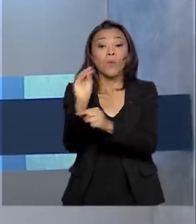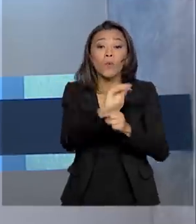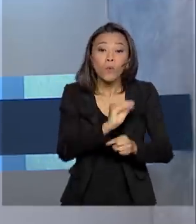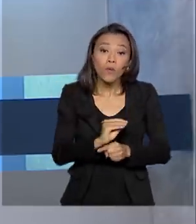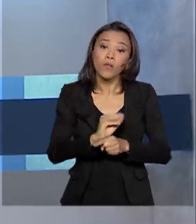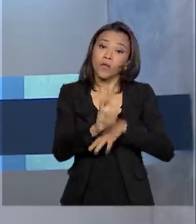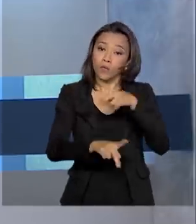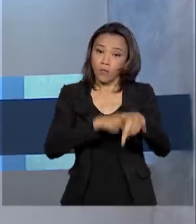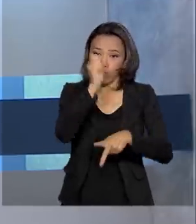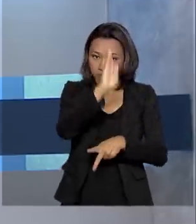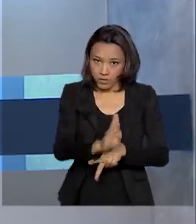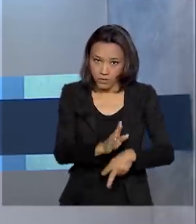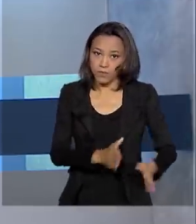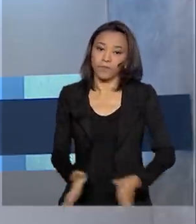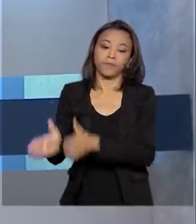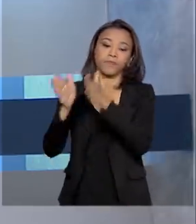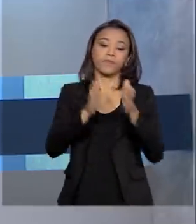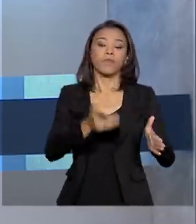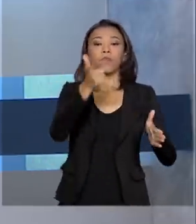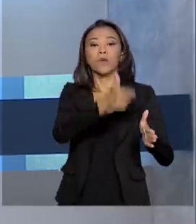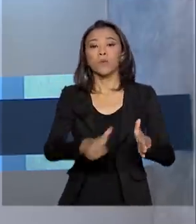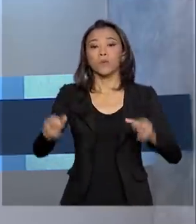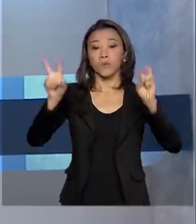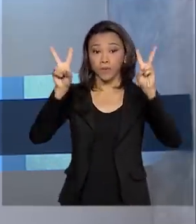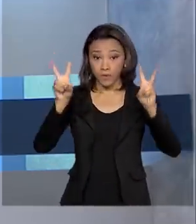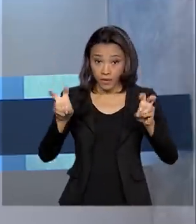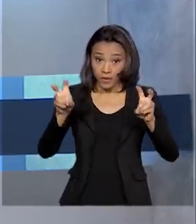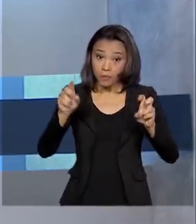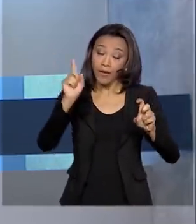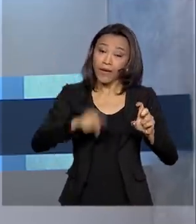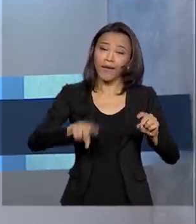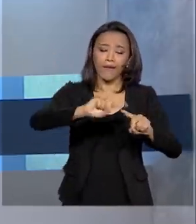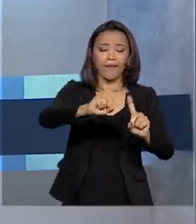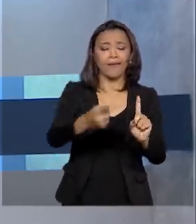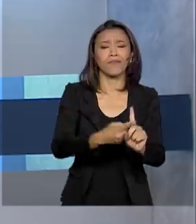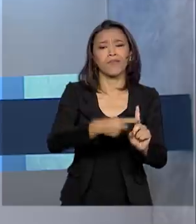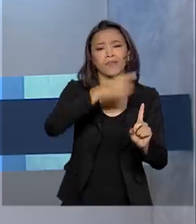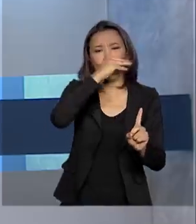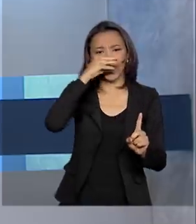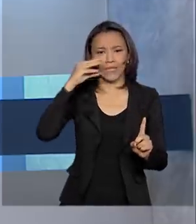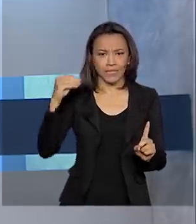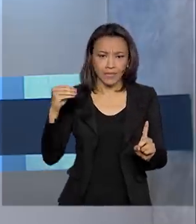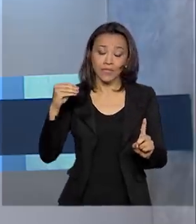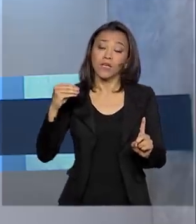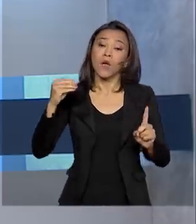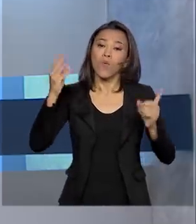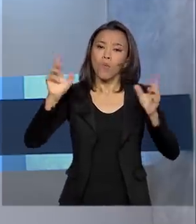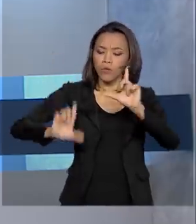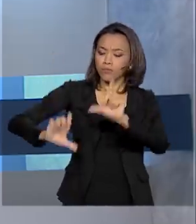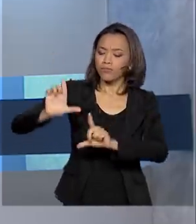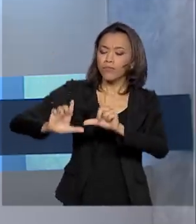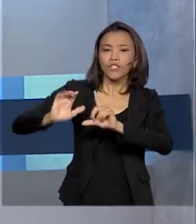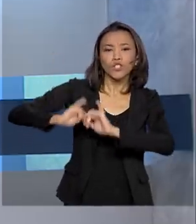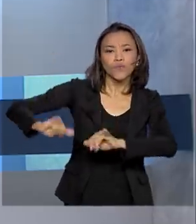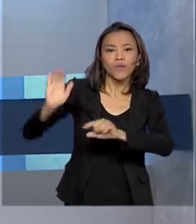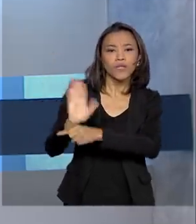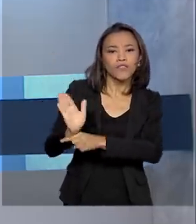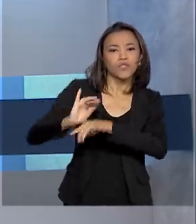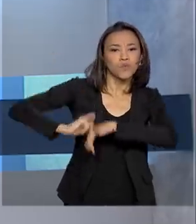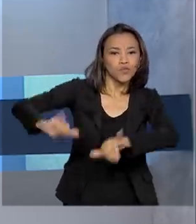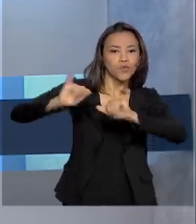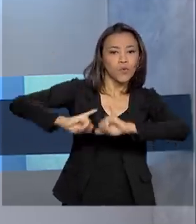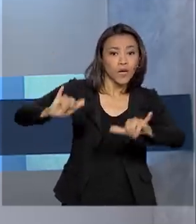E um outro tema de saúde pública é a gravidez na adolescência. Uma campanha foi lançada para incentivar que